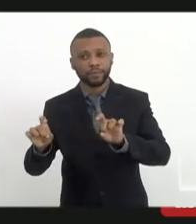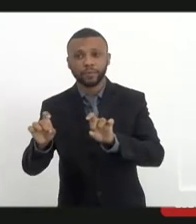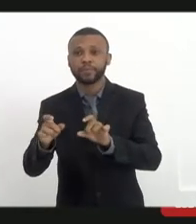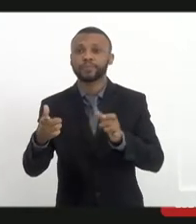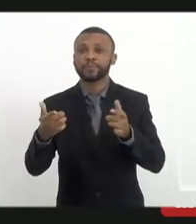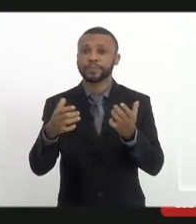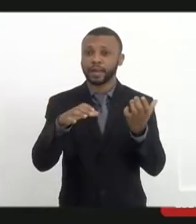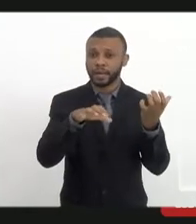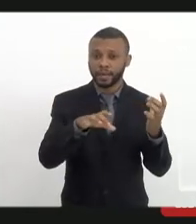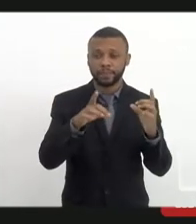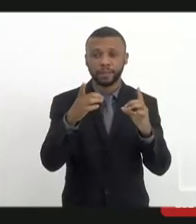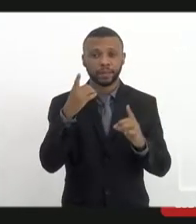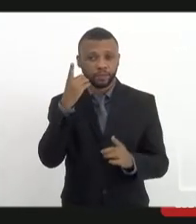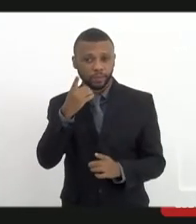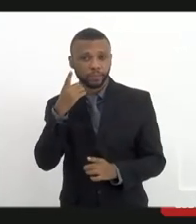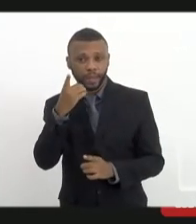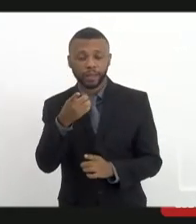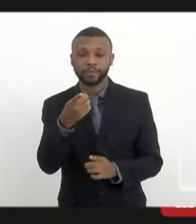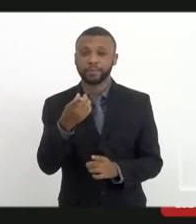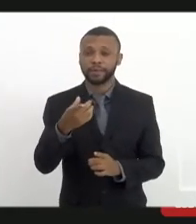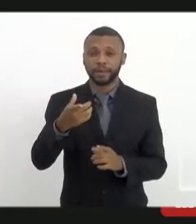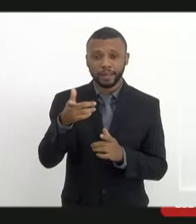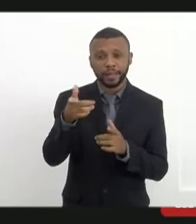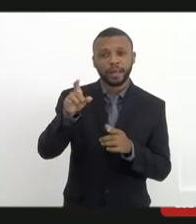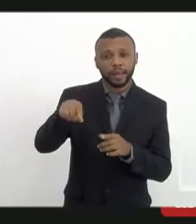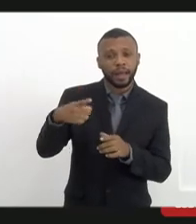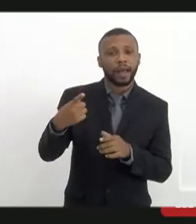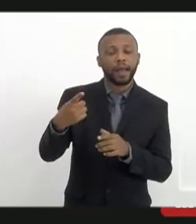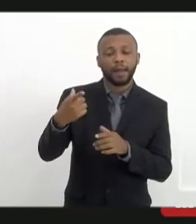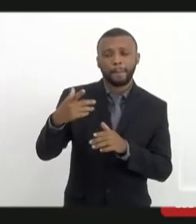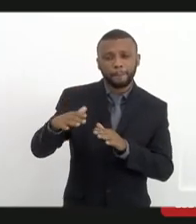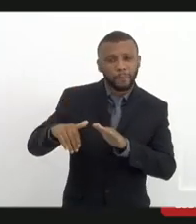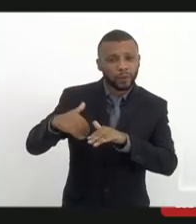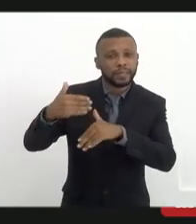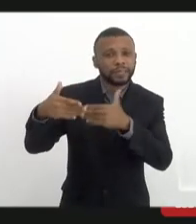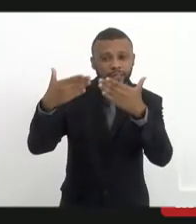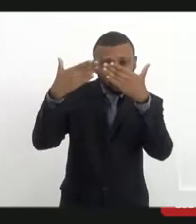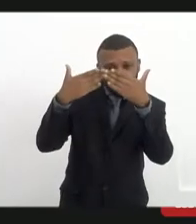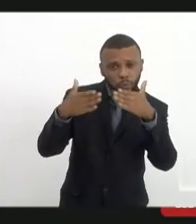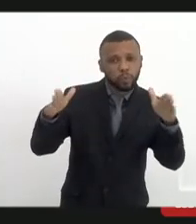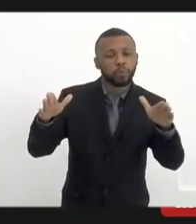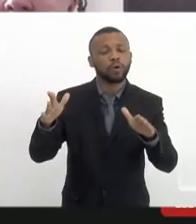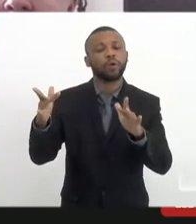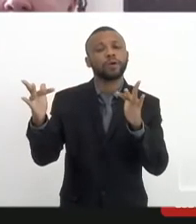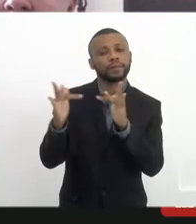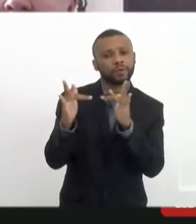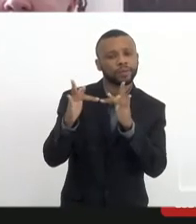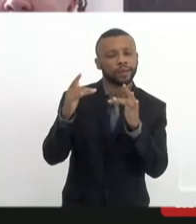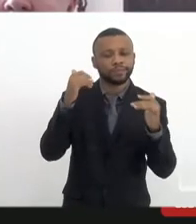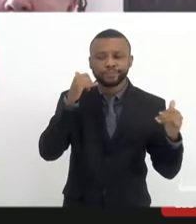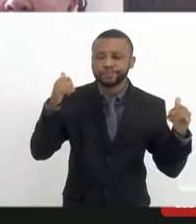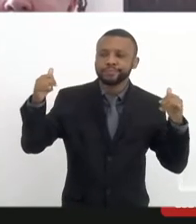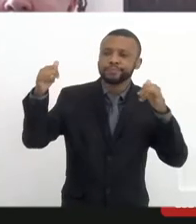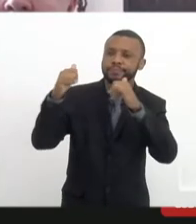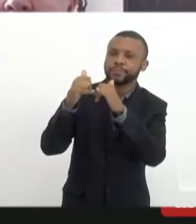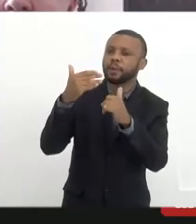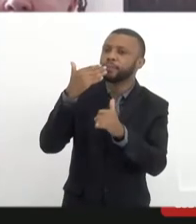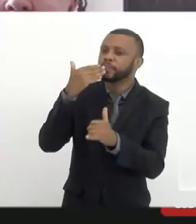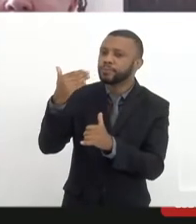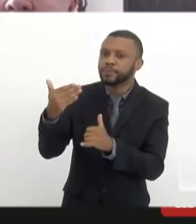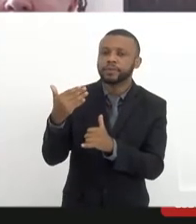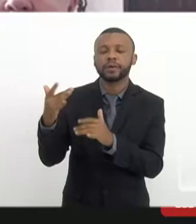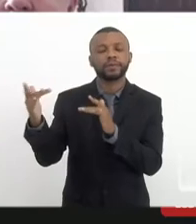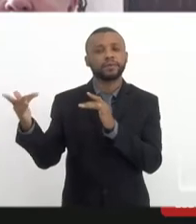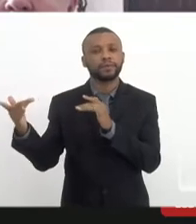progressista, enfim, e eu entrei em contato com ele, porque consegui o telefone dele e já entrei em contato com ele, pedindo que ele fizesse um